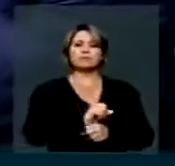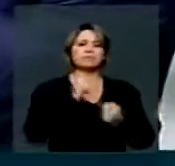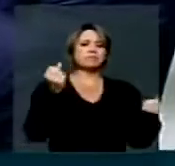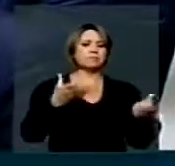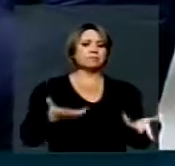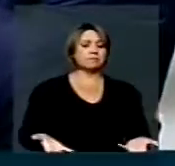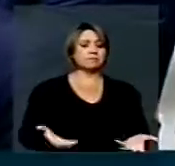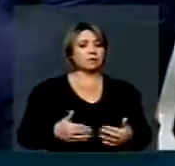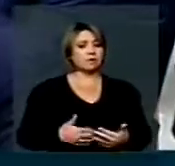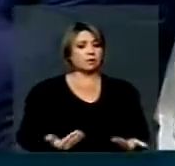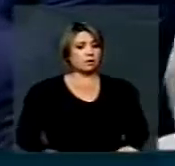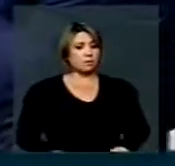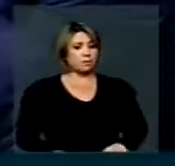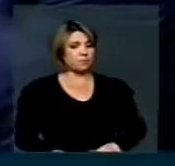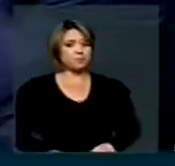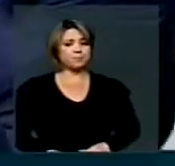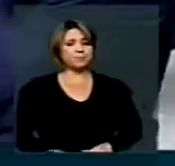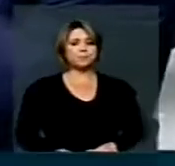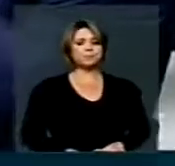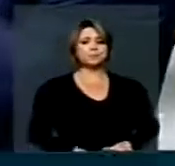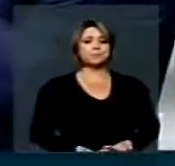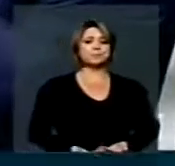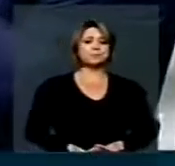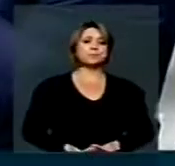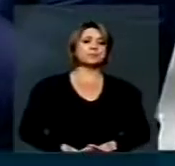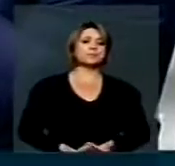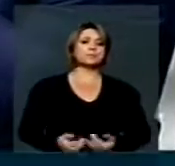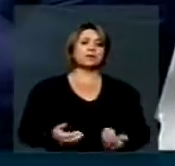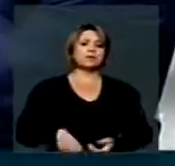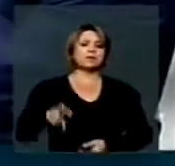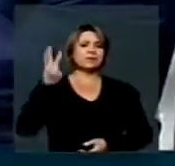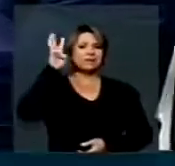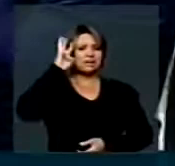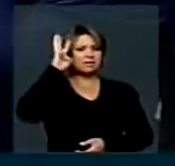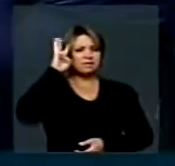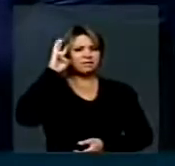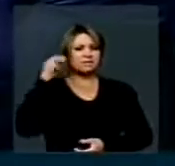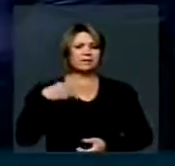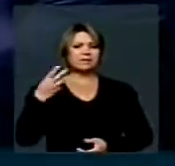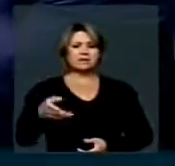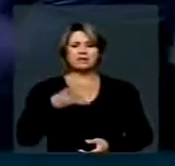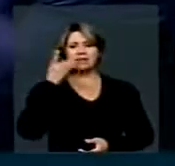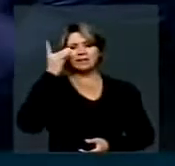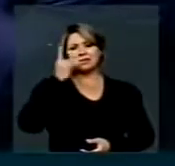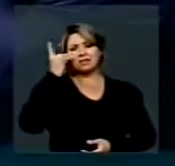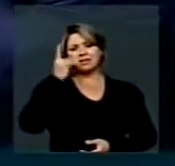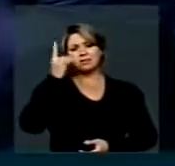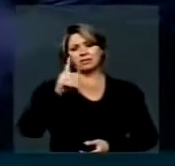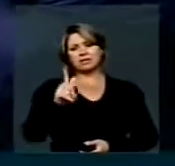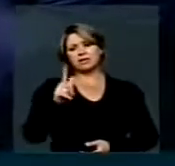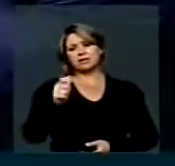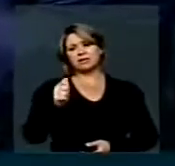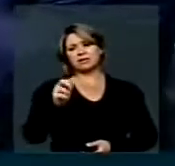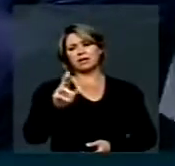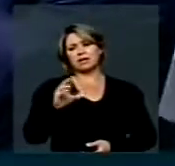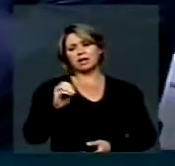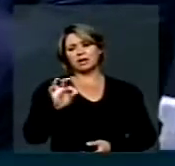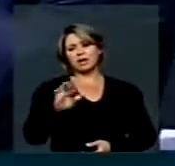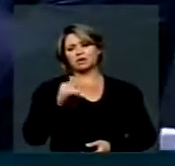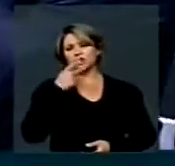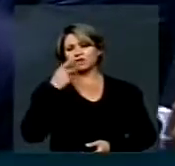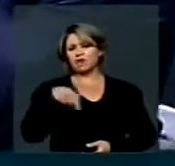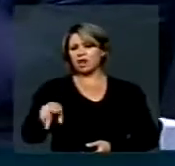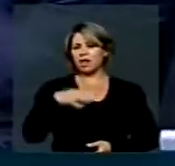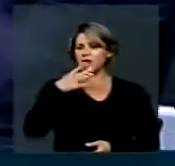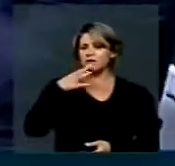que numa hora dessas, numa plena terça-feira, o deputado Garotinho venha dizer que tem deputado que não conhece